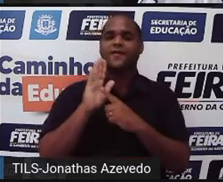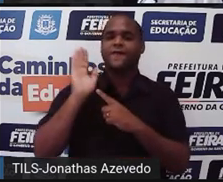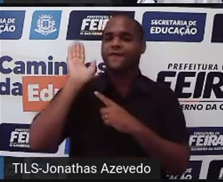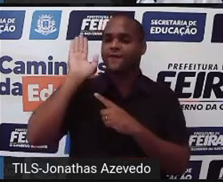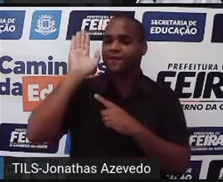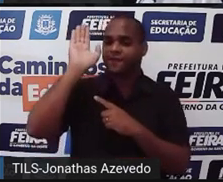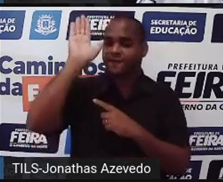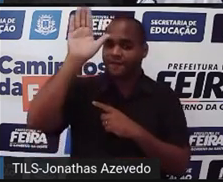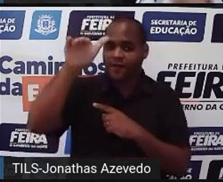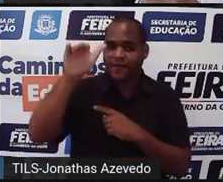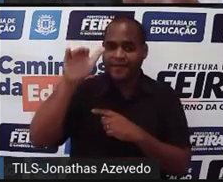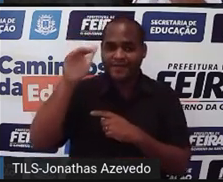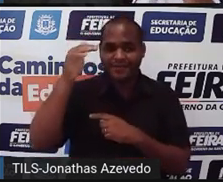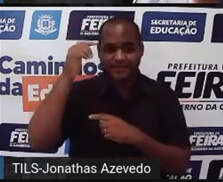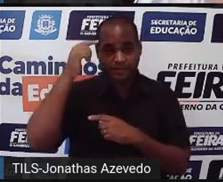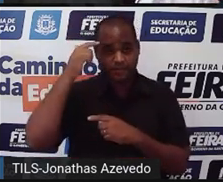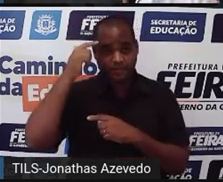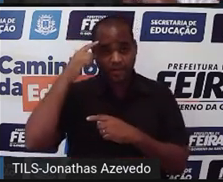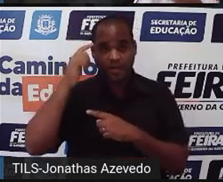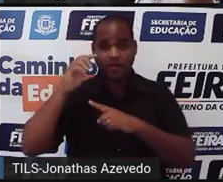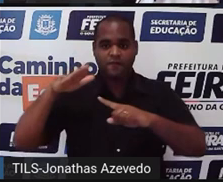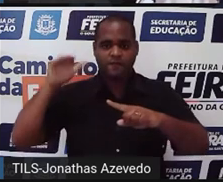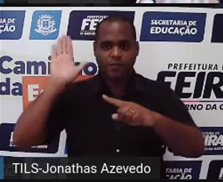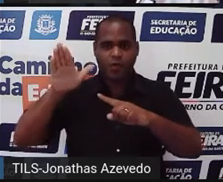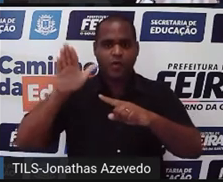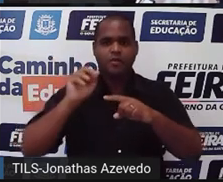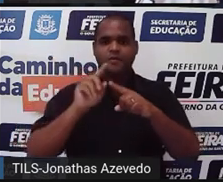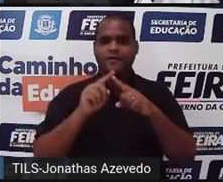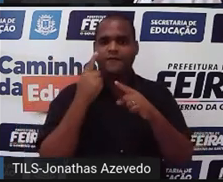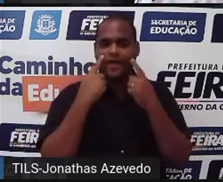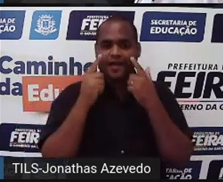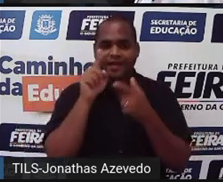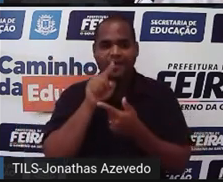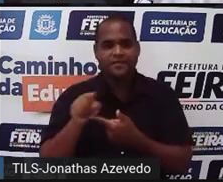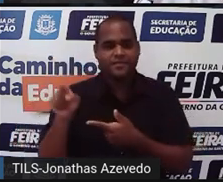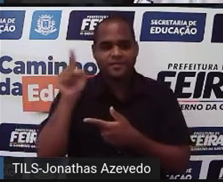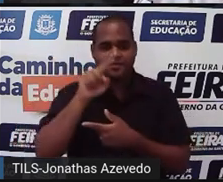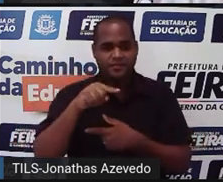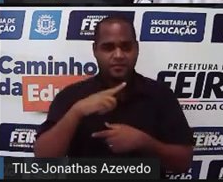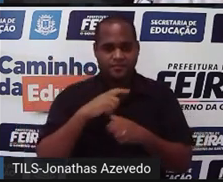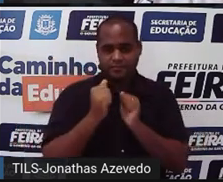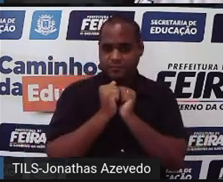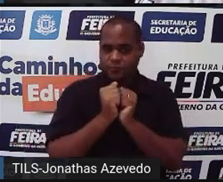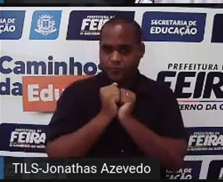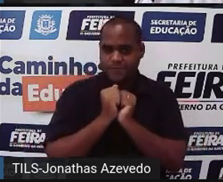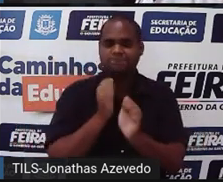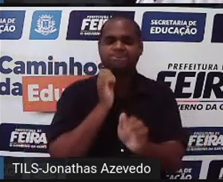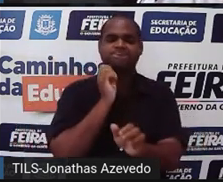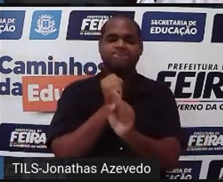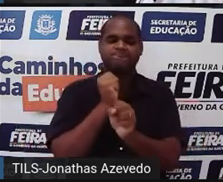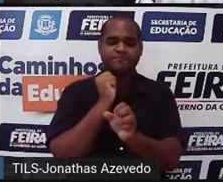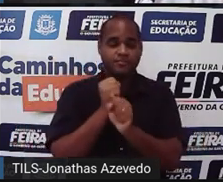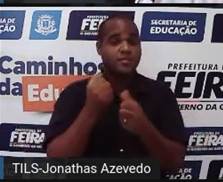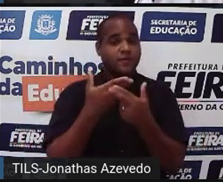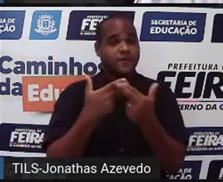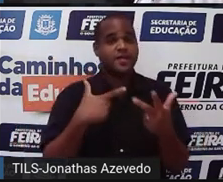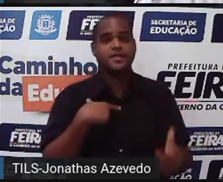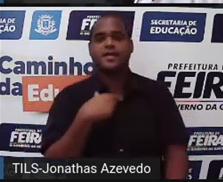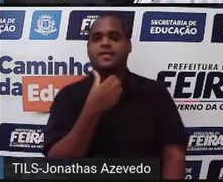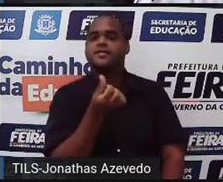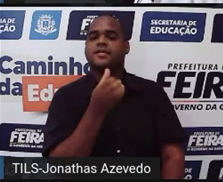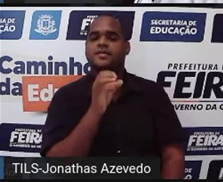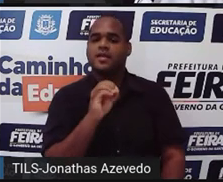no círculo do vôlei pega só a circunferência do vôlei e junta todas aquelas quantidades ó sessenta